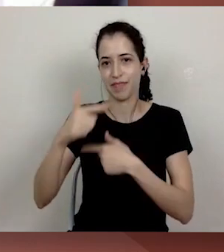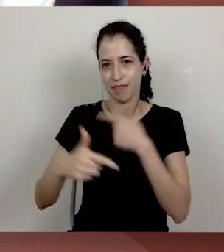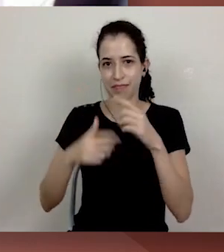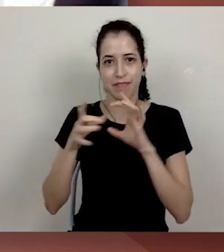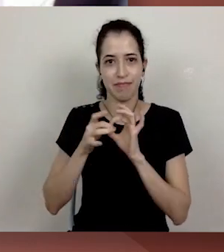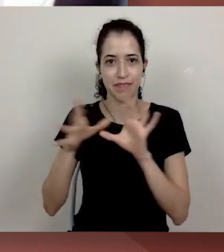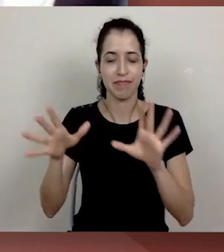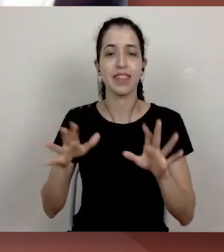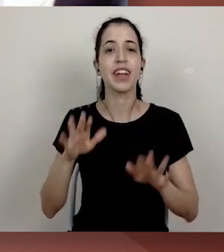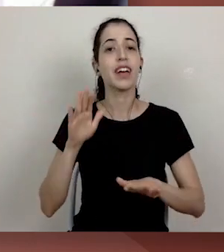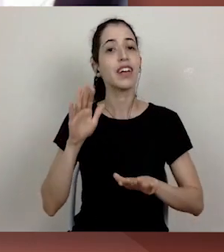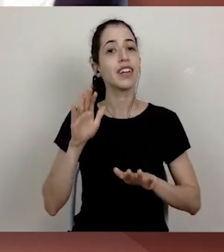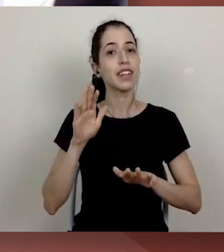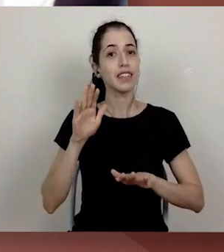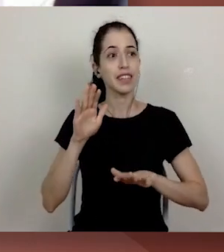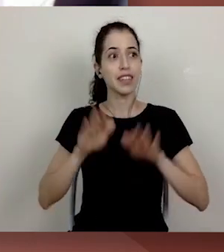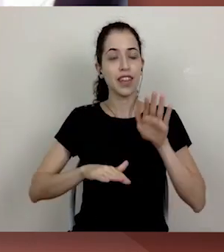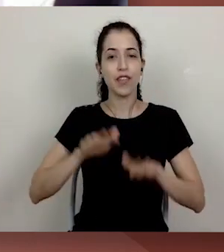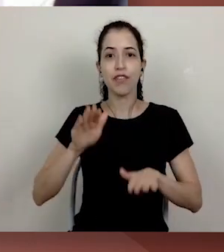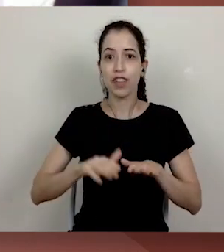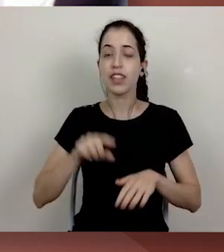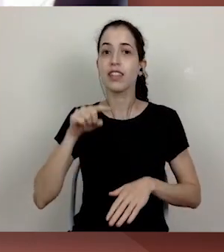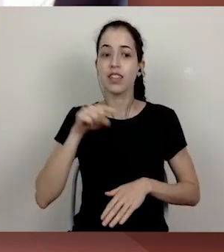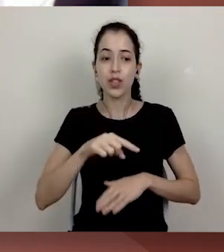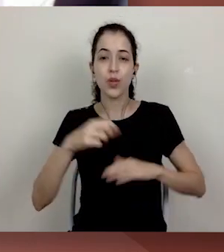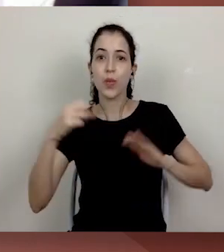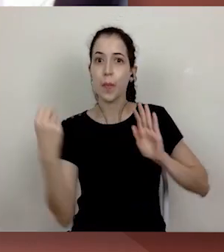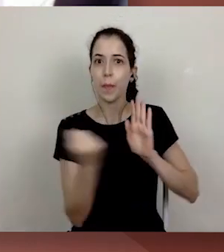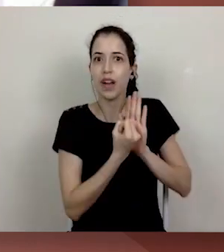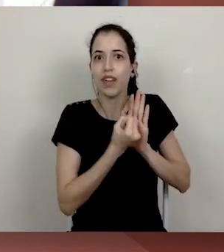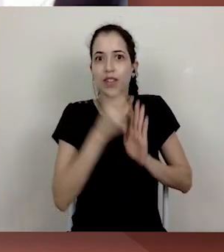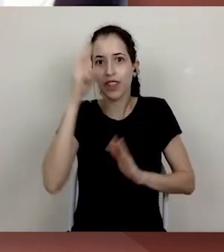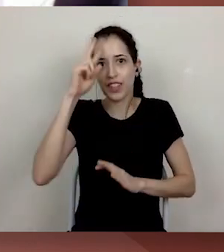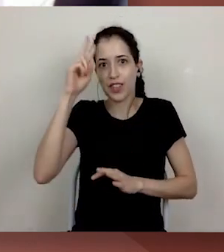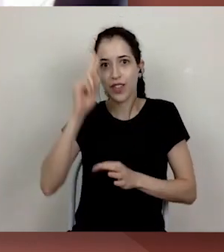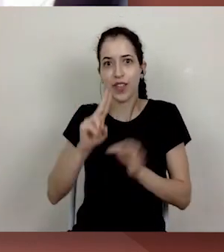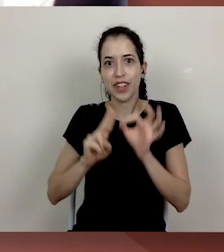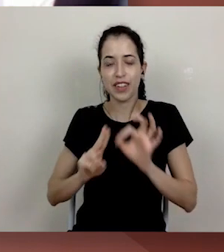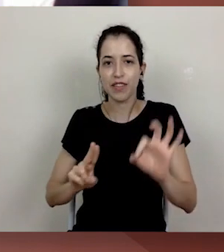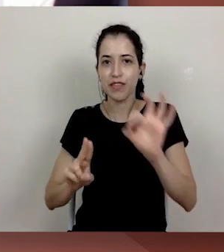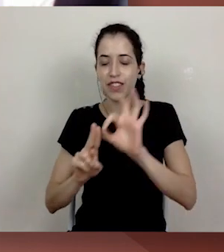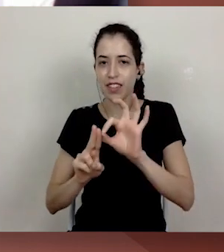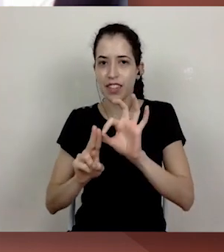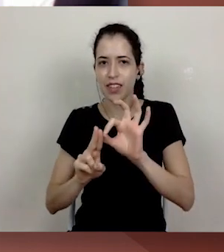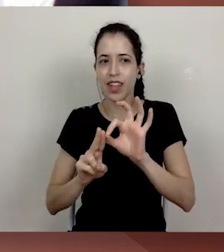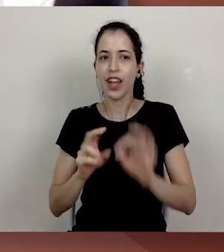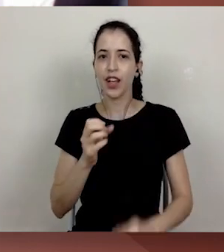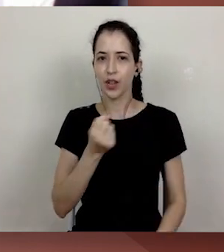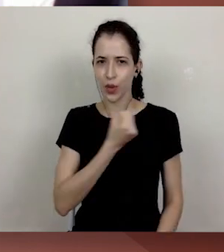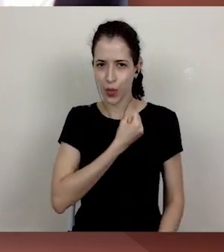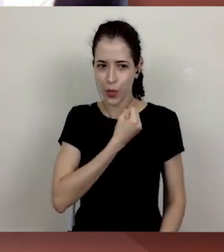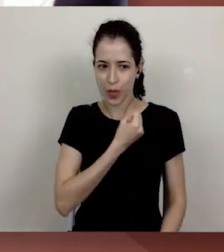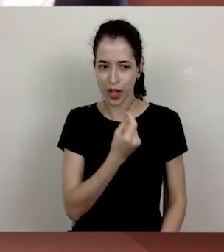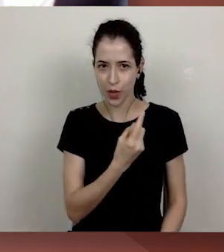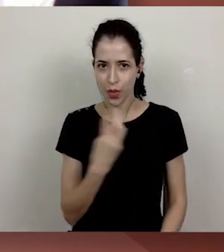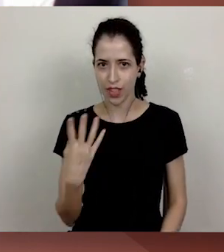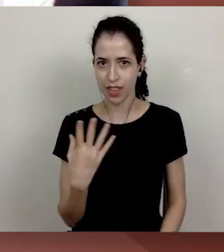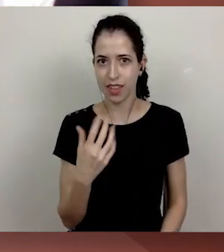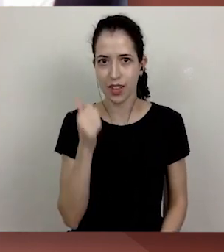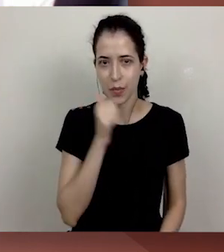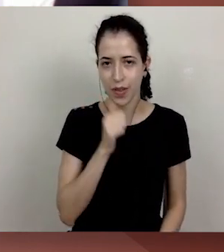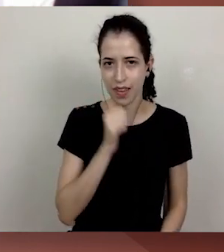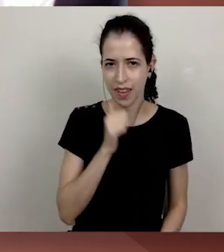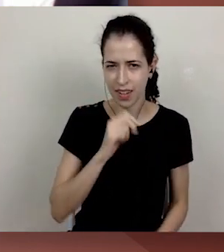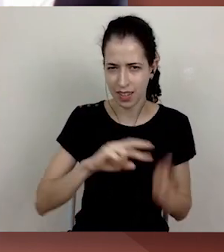seja um marco na história da UFSCar. Esse número, porém, não significa que chegamos a um patamar